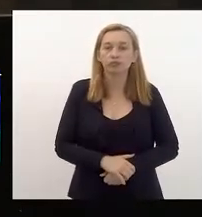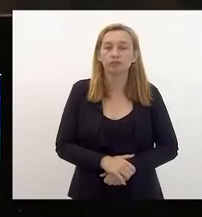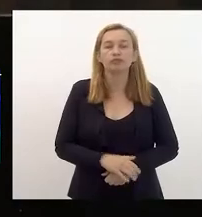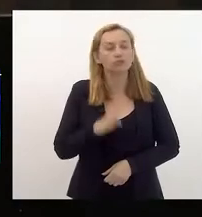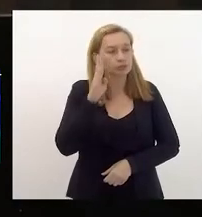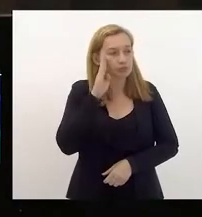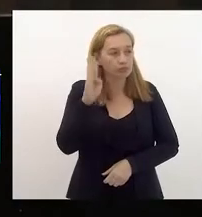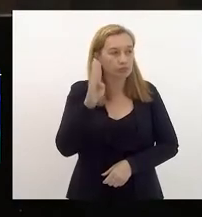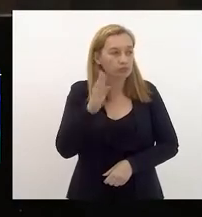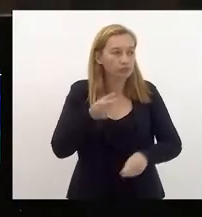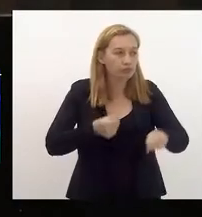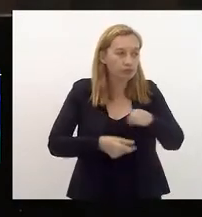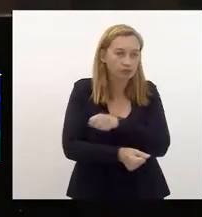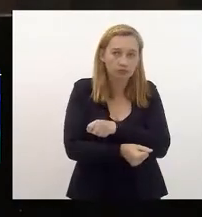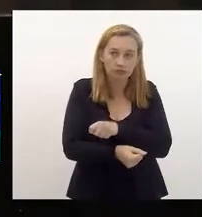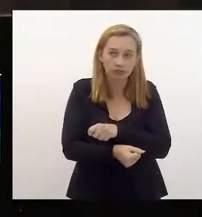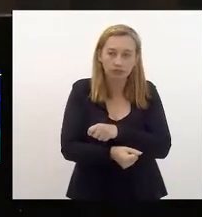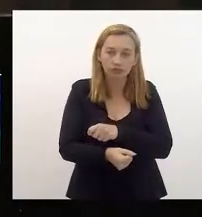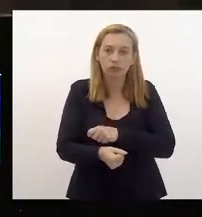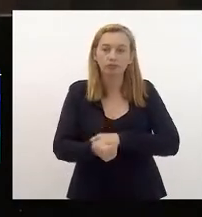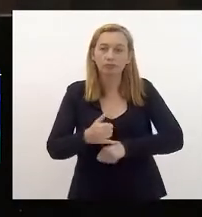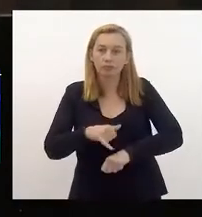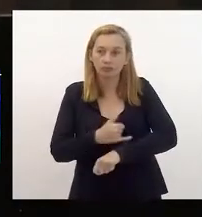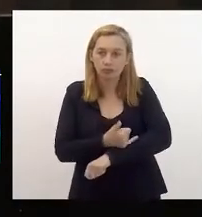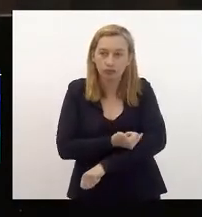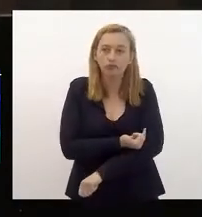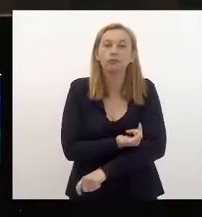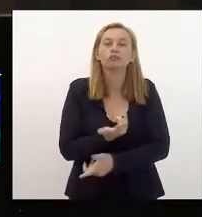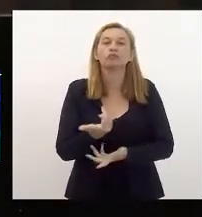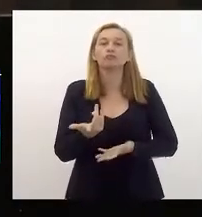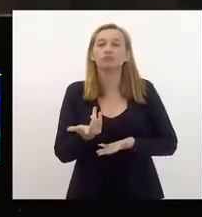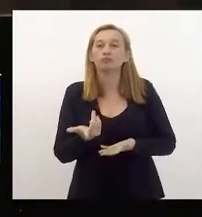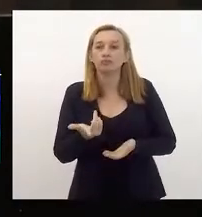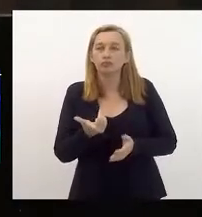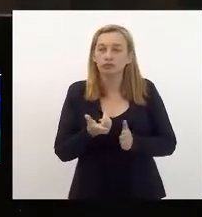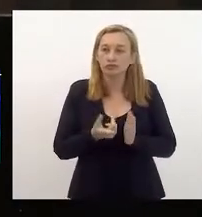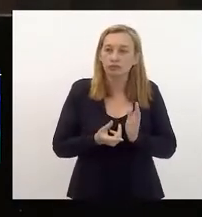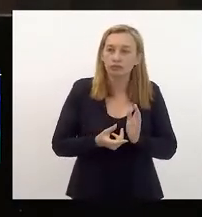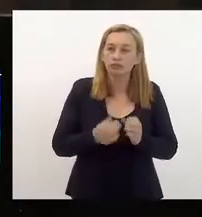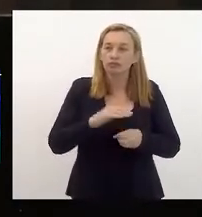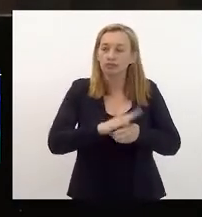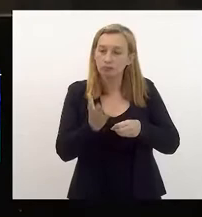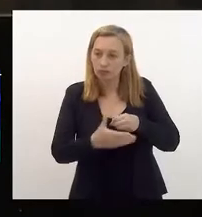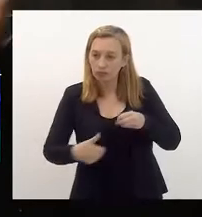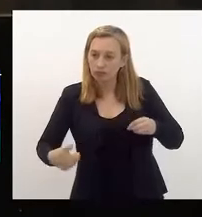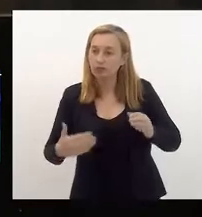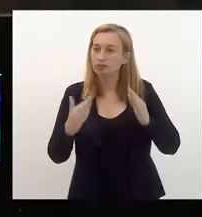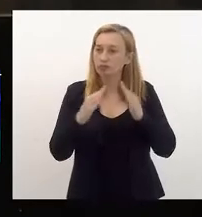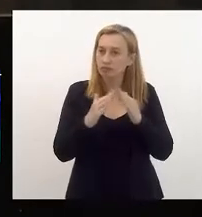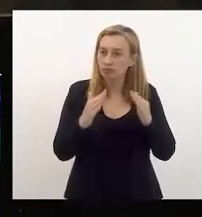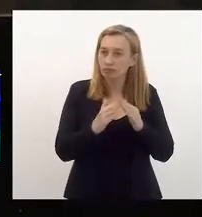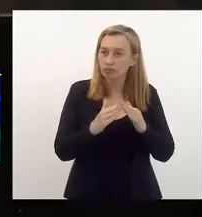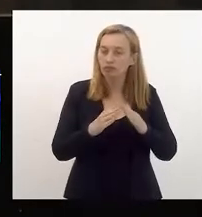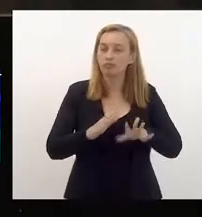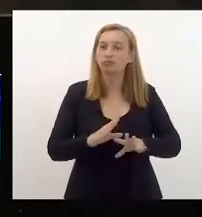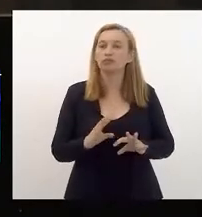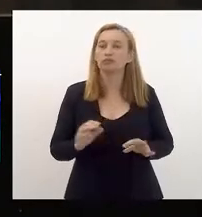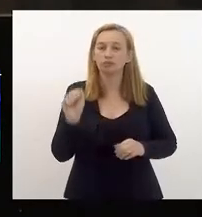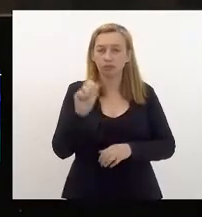principalmente dos investimentos em infraestrutura, saneamento e moradia, habitação, de modo geral.